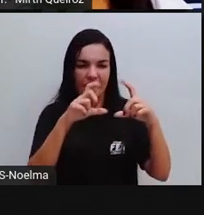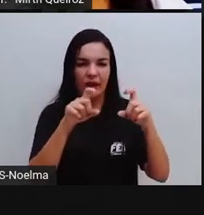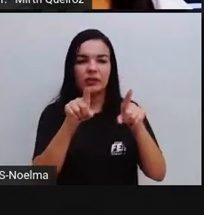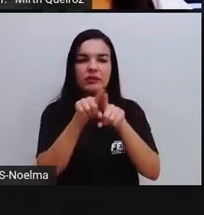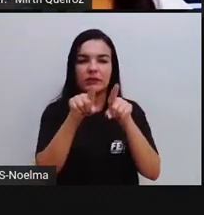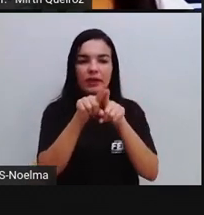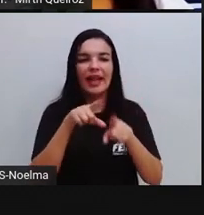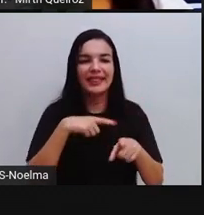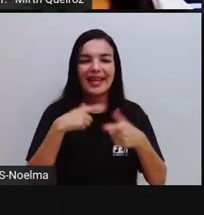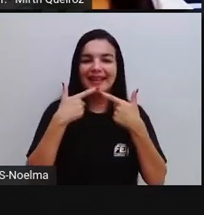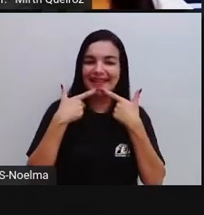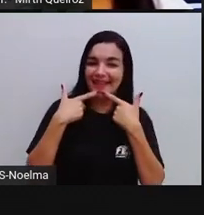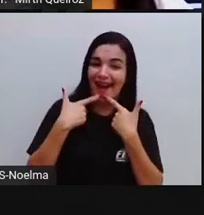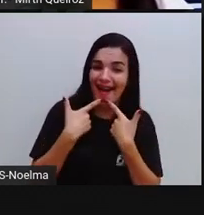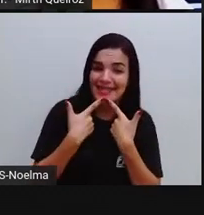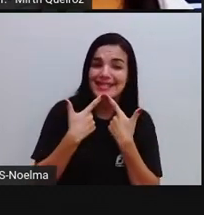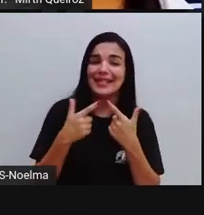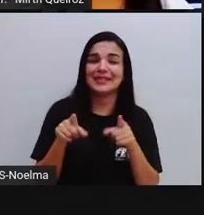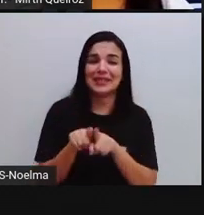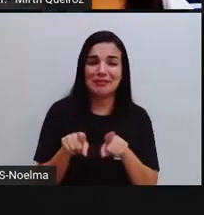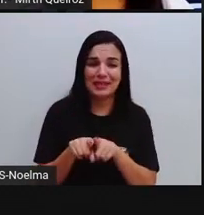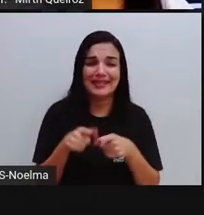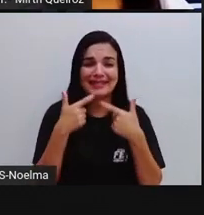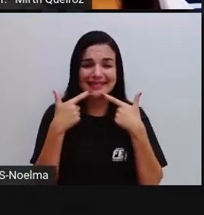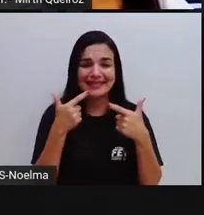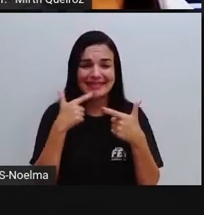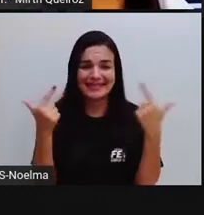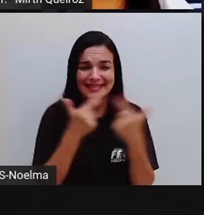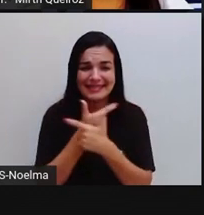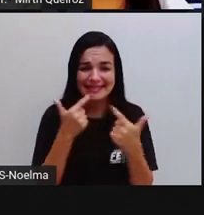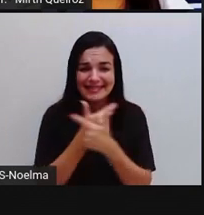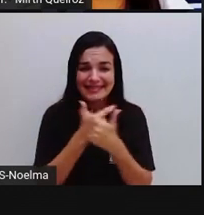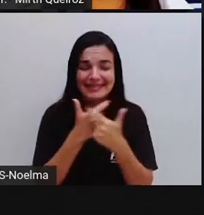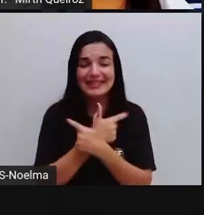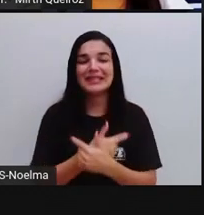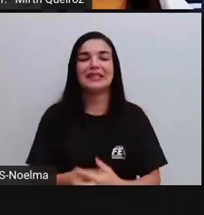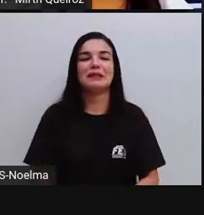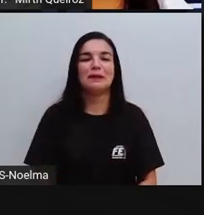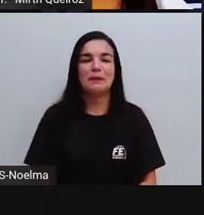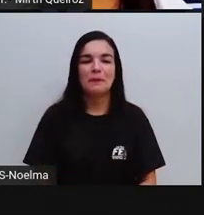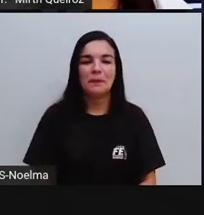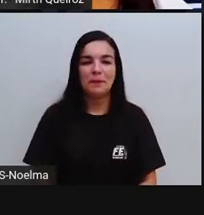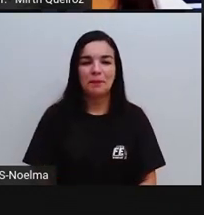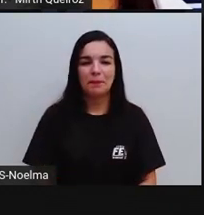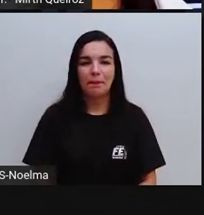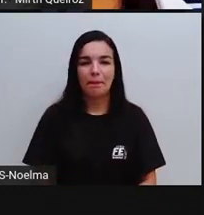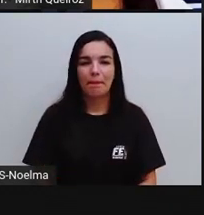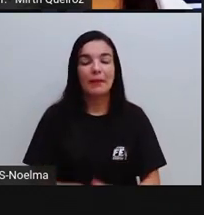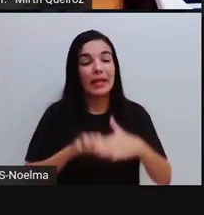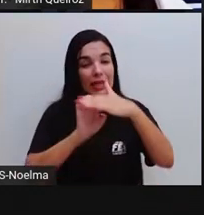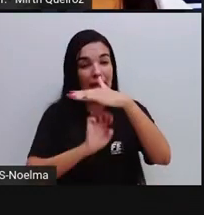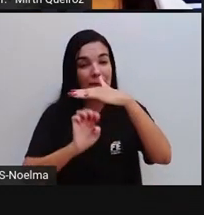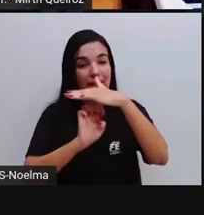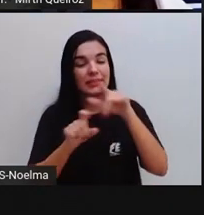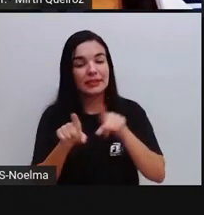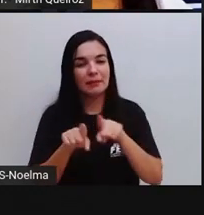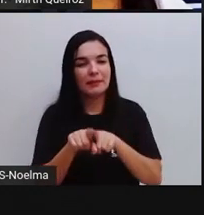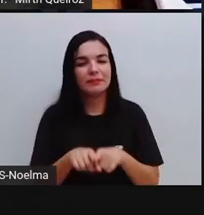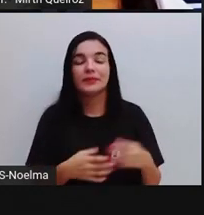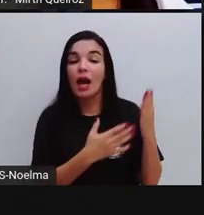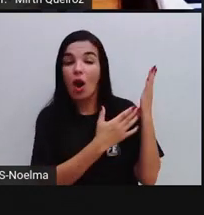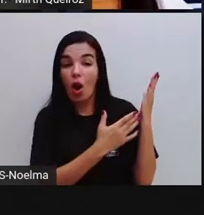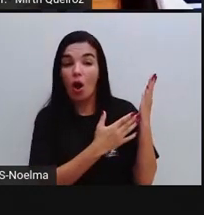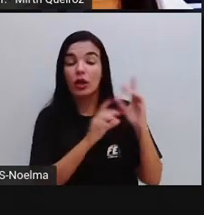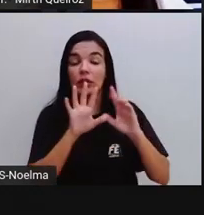tem uma dosezinha de humor aí, né, e a marca do produto. Note que esse tipo de texto